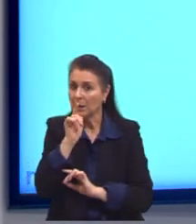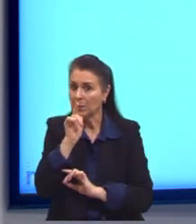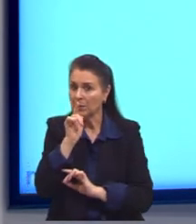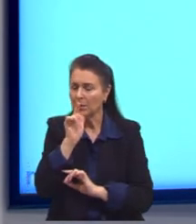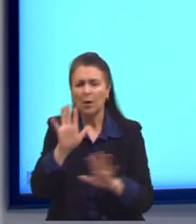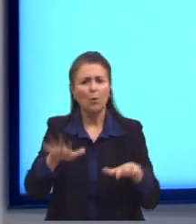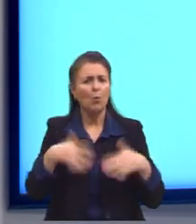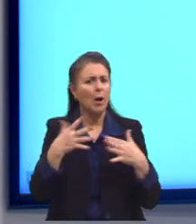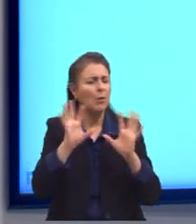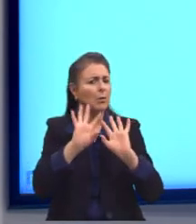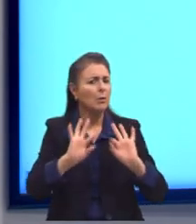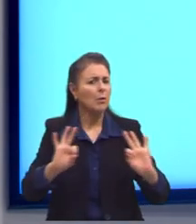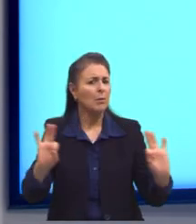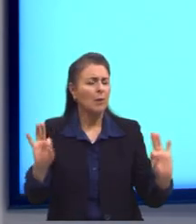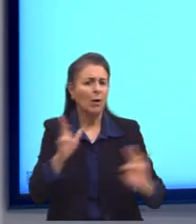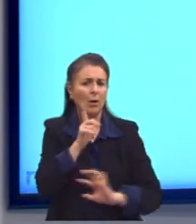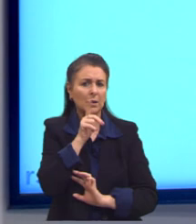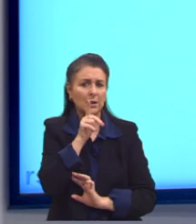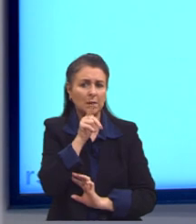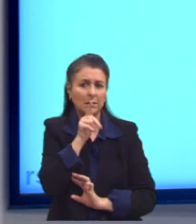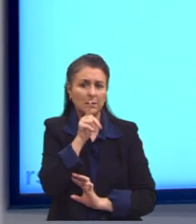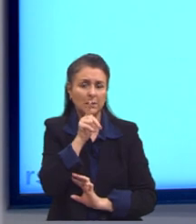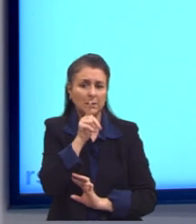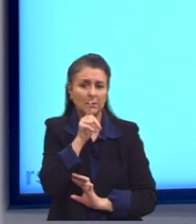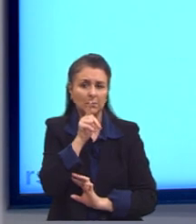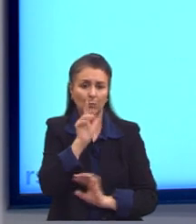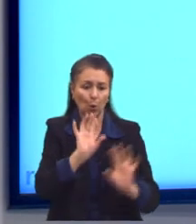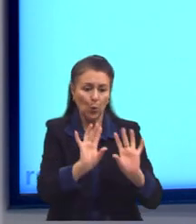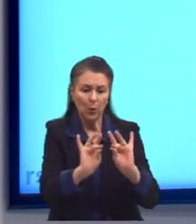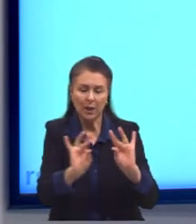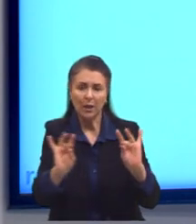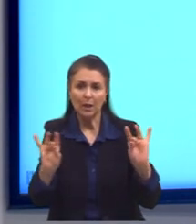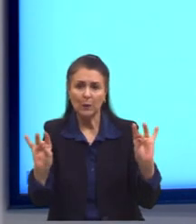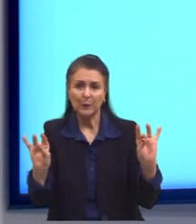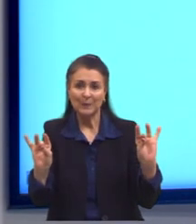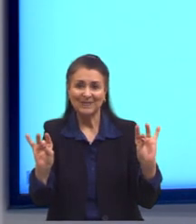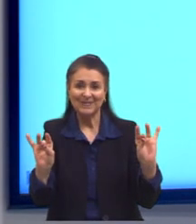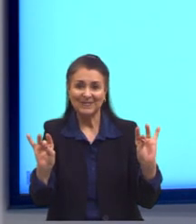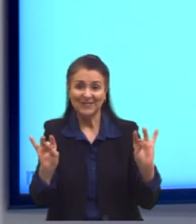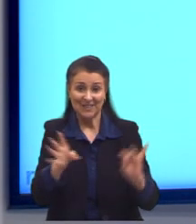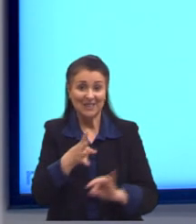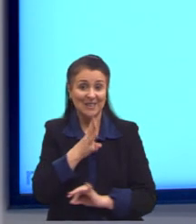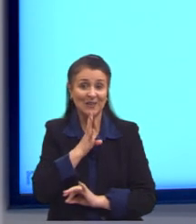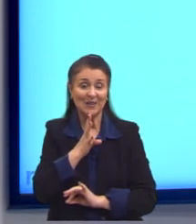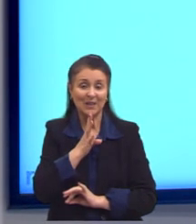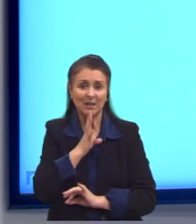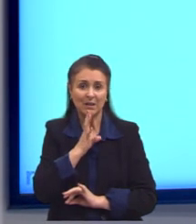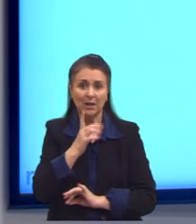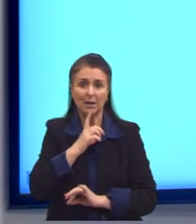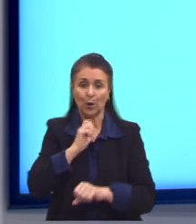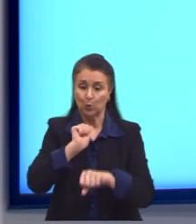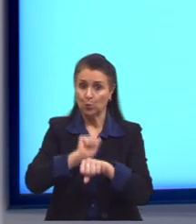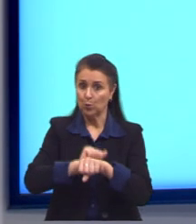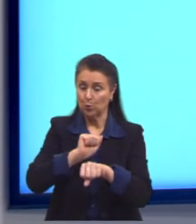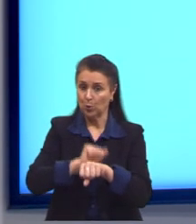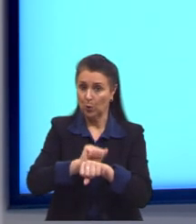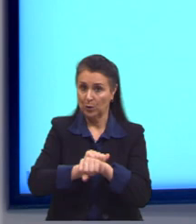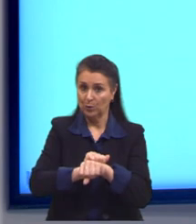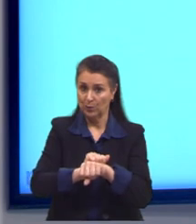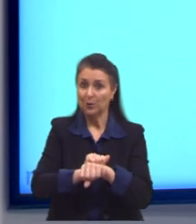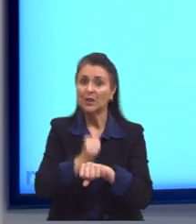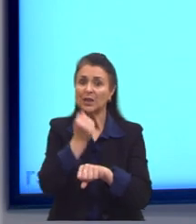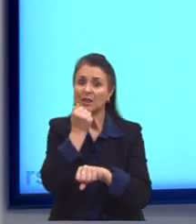normal estado da água que está falando aqui? O líquido. A gente tem, então, o sólido, que é o gelo,